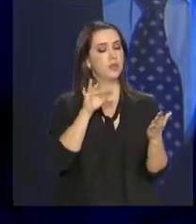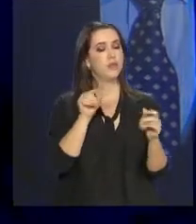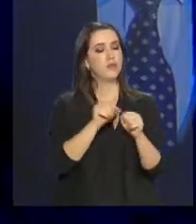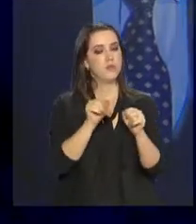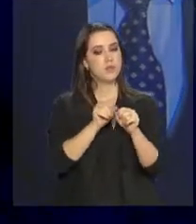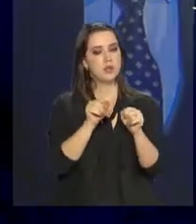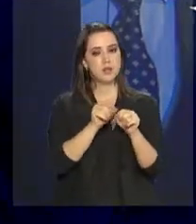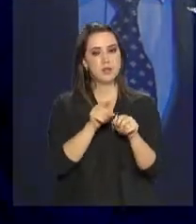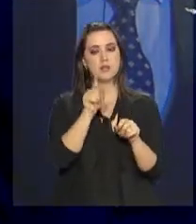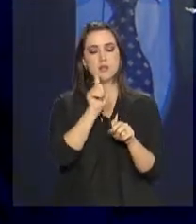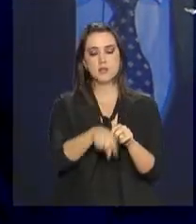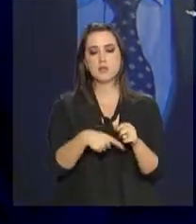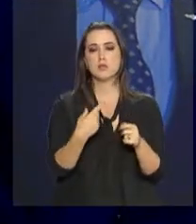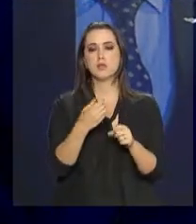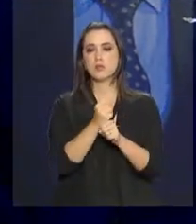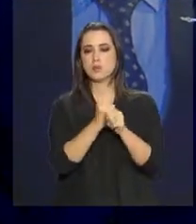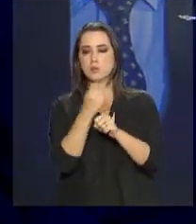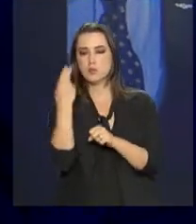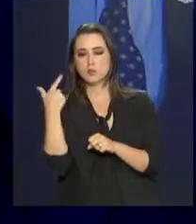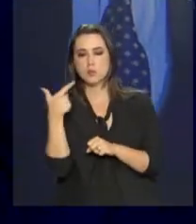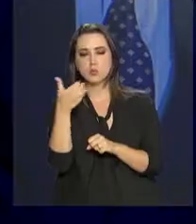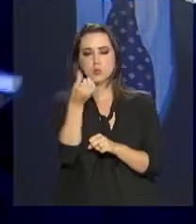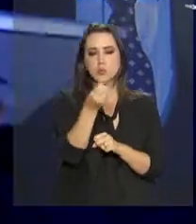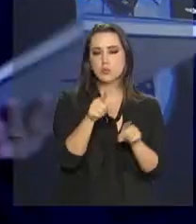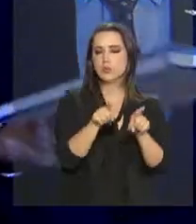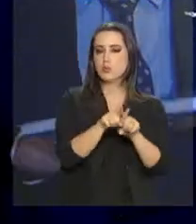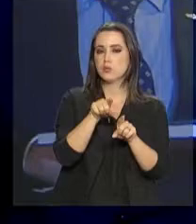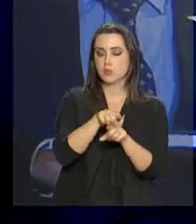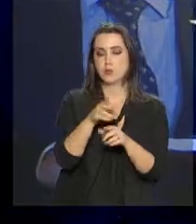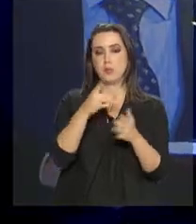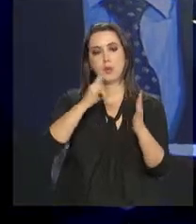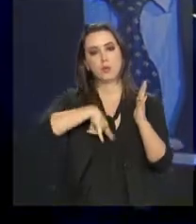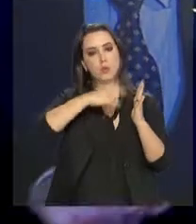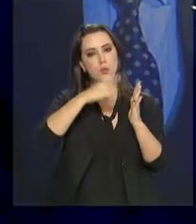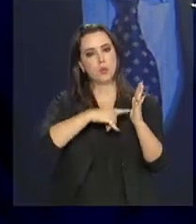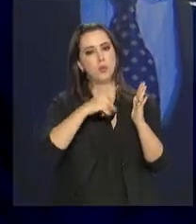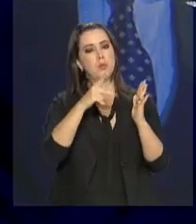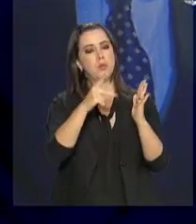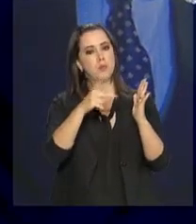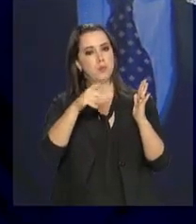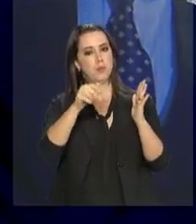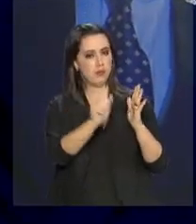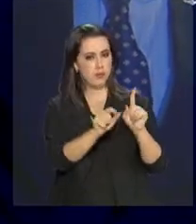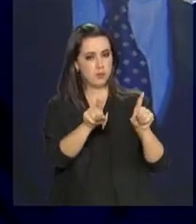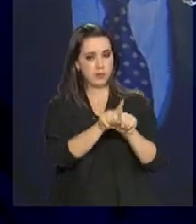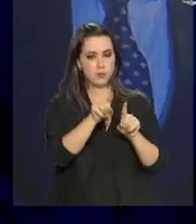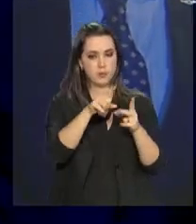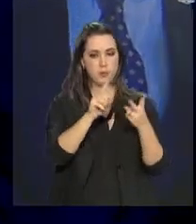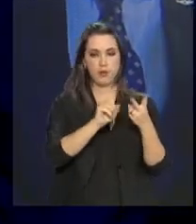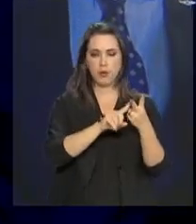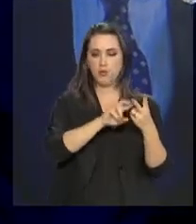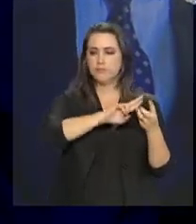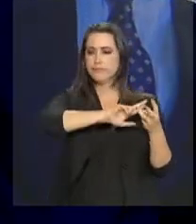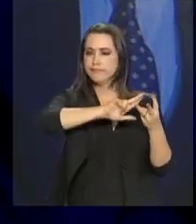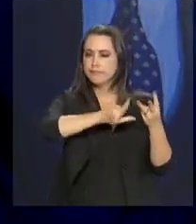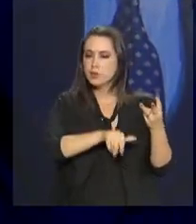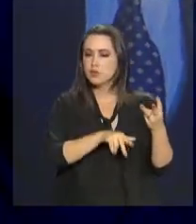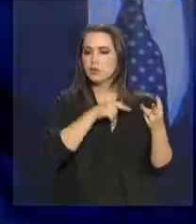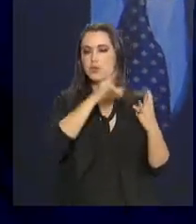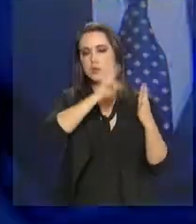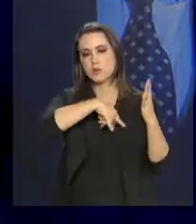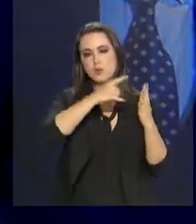o Plano Plurianual para os próximos 12 anos, e um documento chamado Estratégia Nacional de Desenvolvimento Econômico e Social